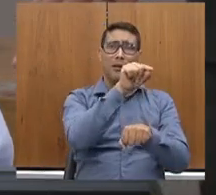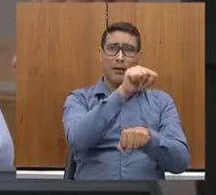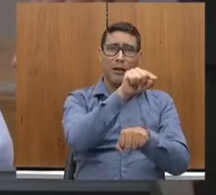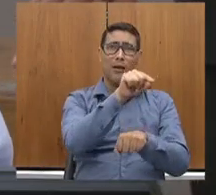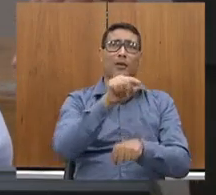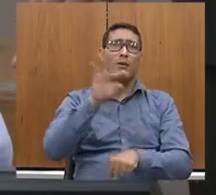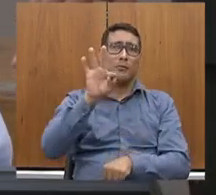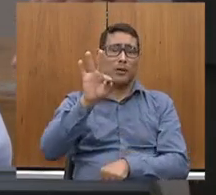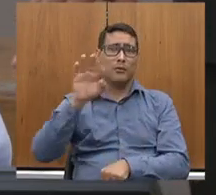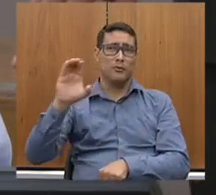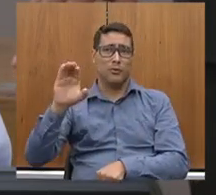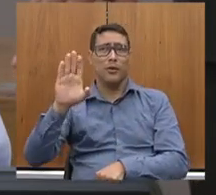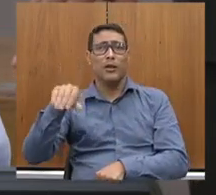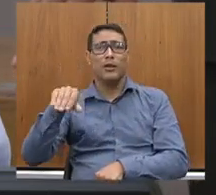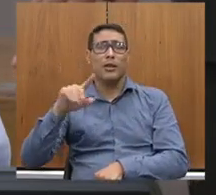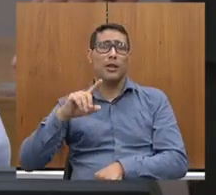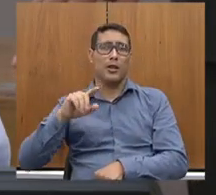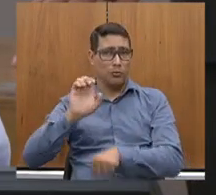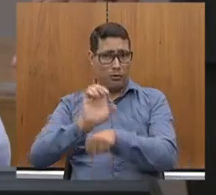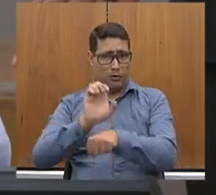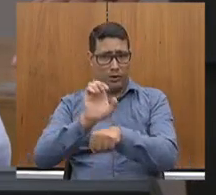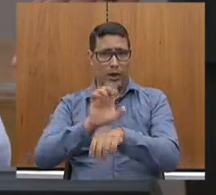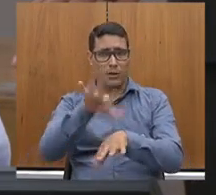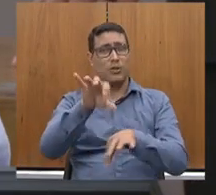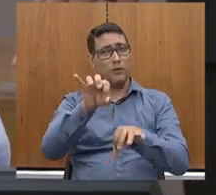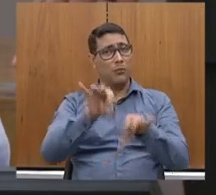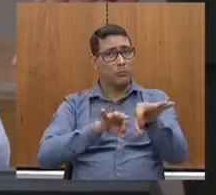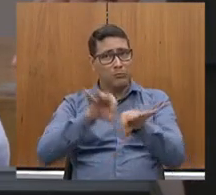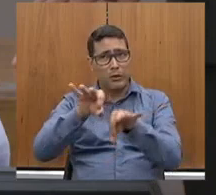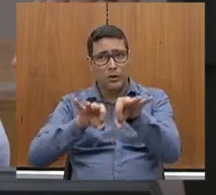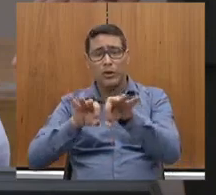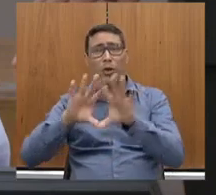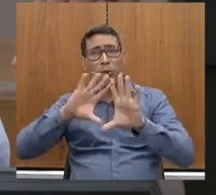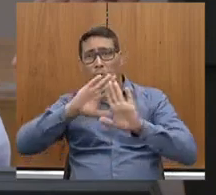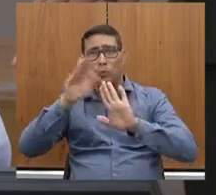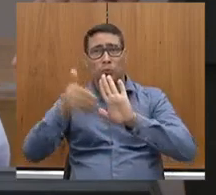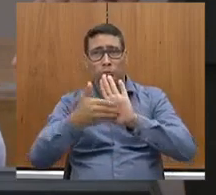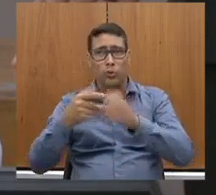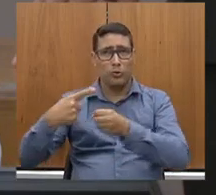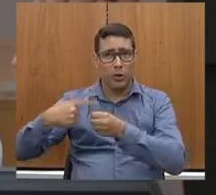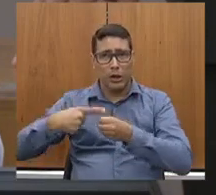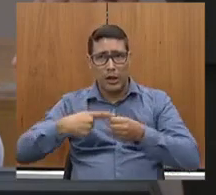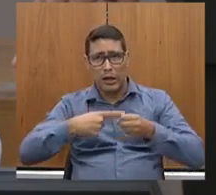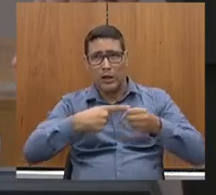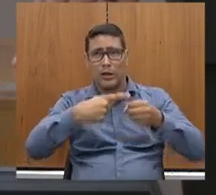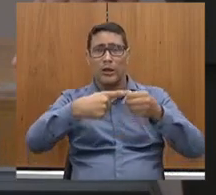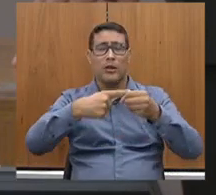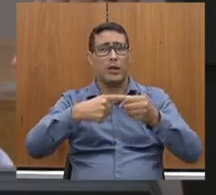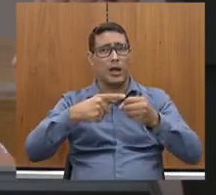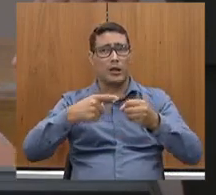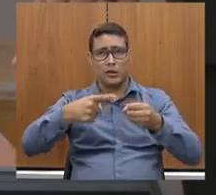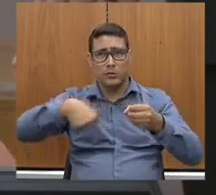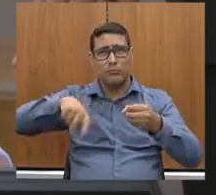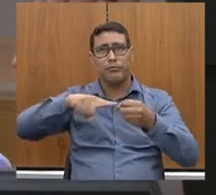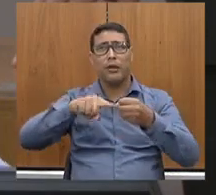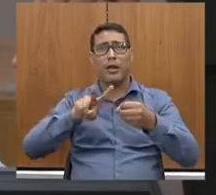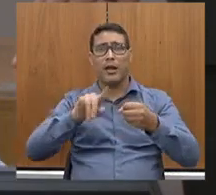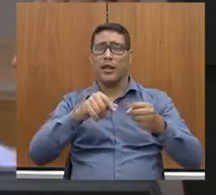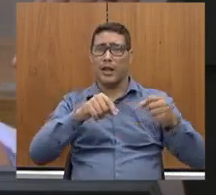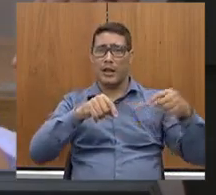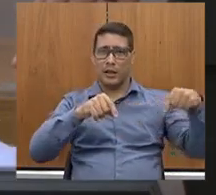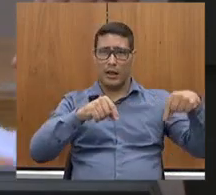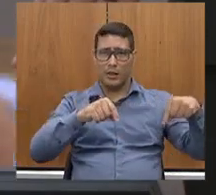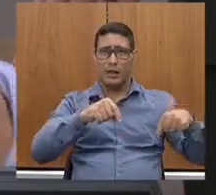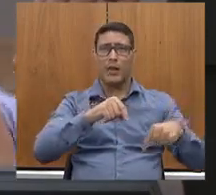Estado e nós fizemos uma articulação com todos os municípios, lembrando a 424, ela sai ali da